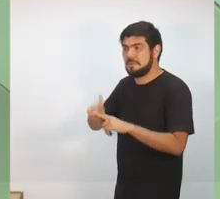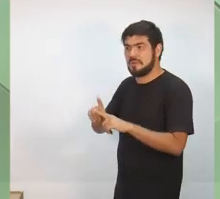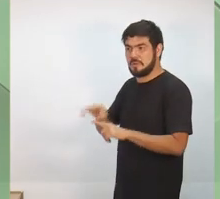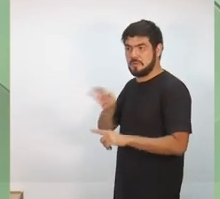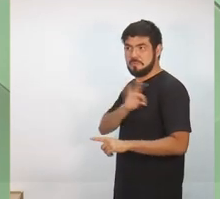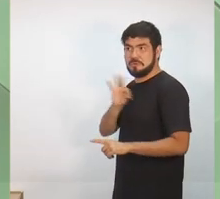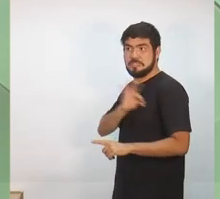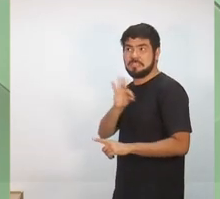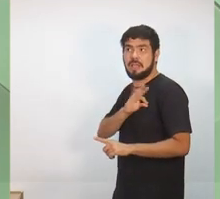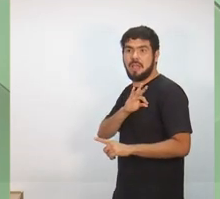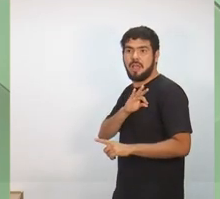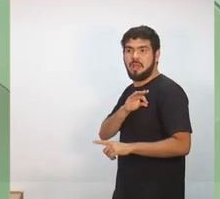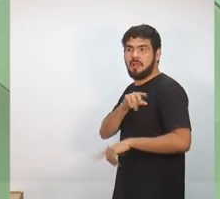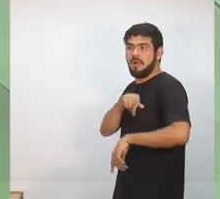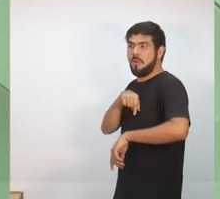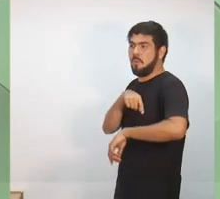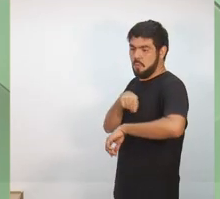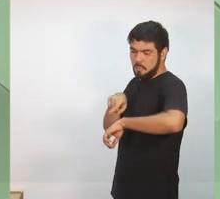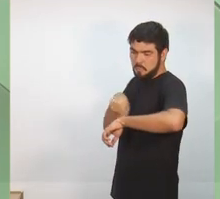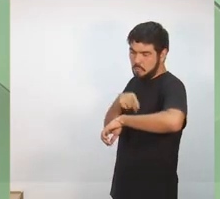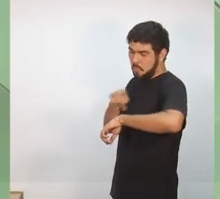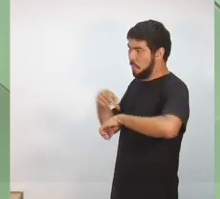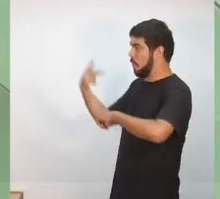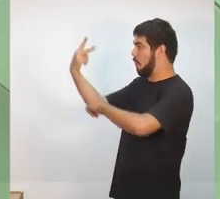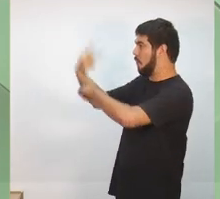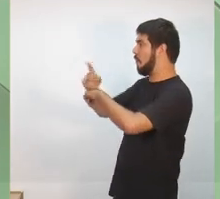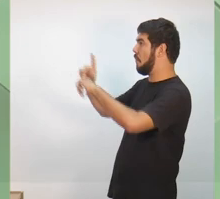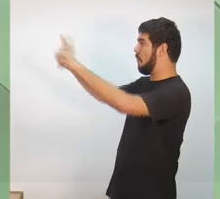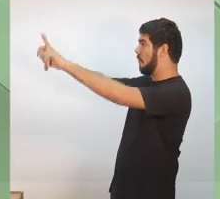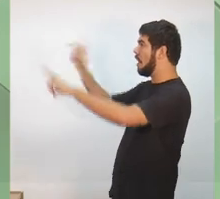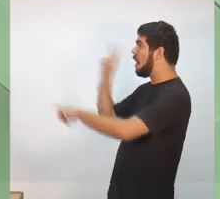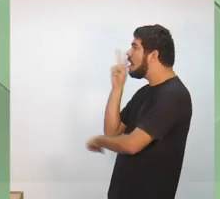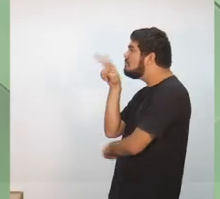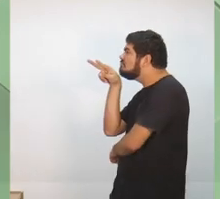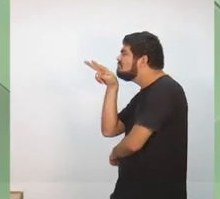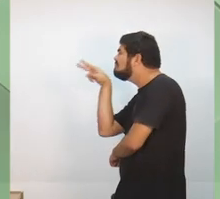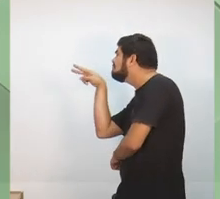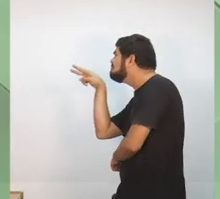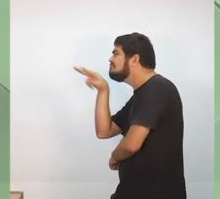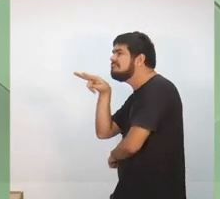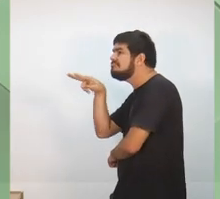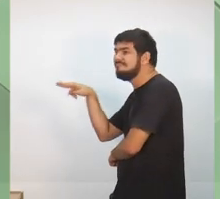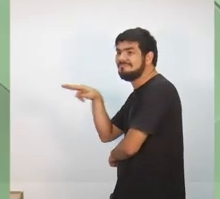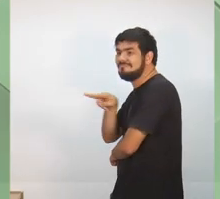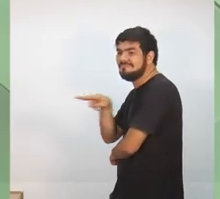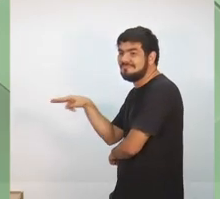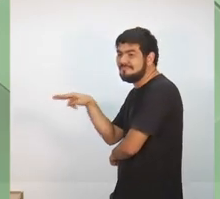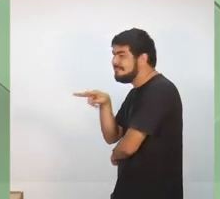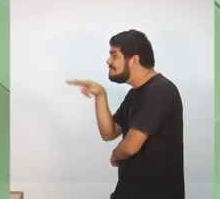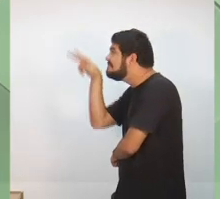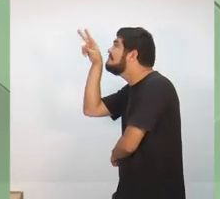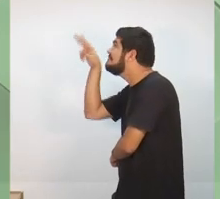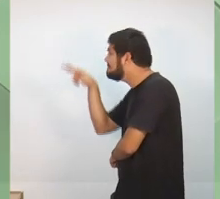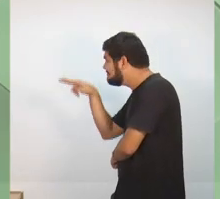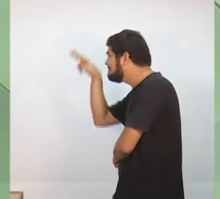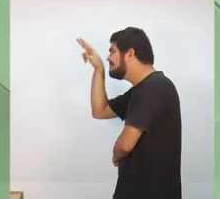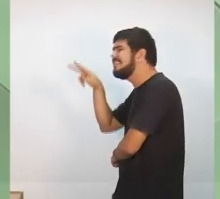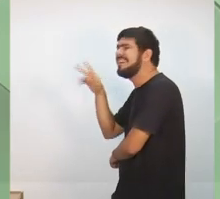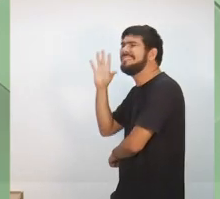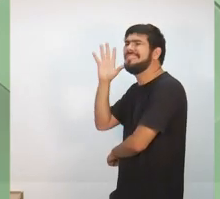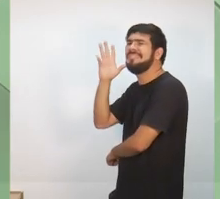passava muito tempo olhando as câmeras para poder identificar uma situação, para poder fazer um cruzamento de informação.